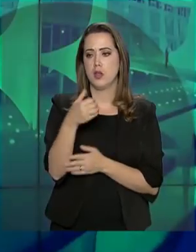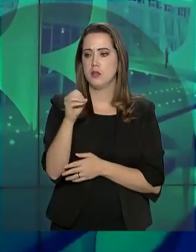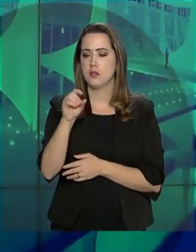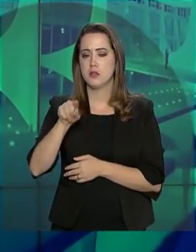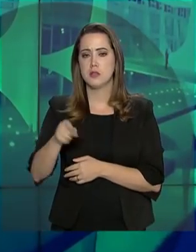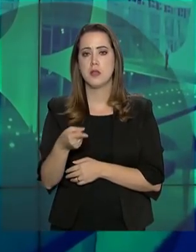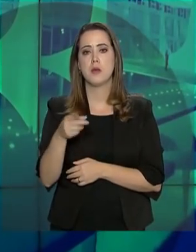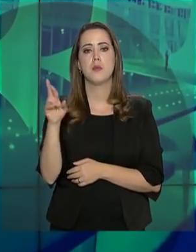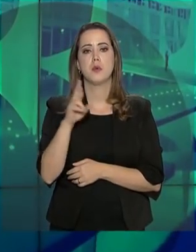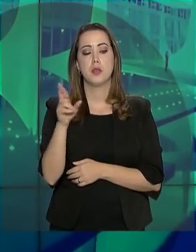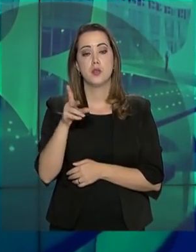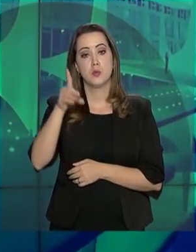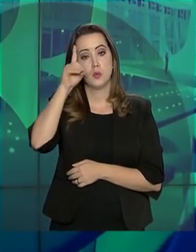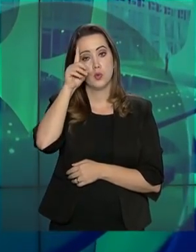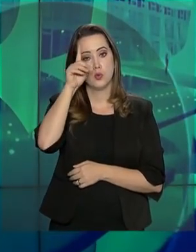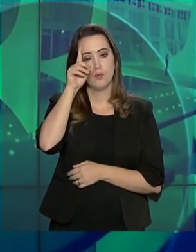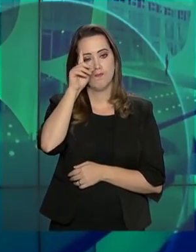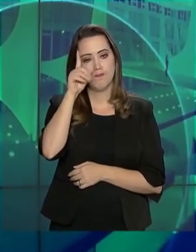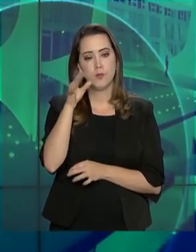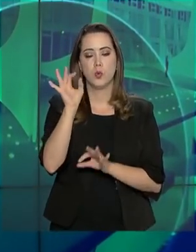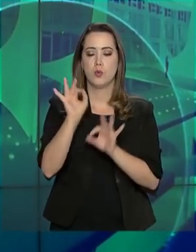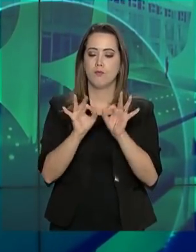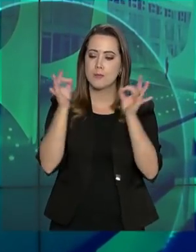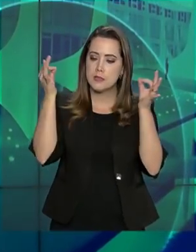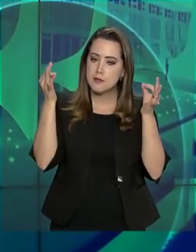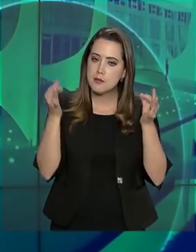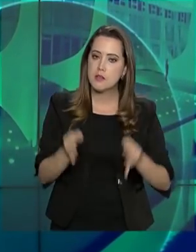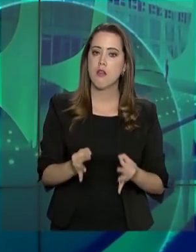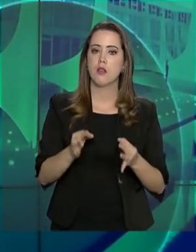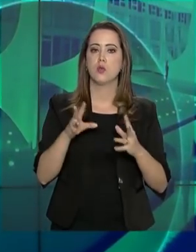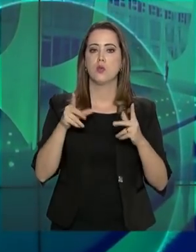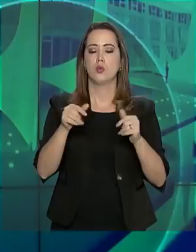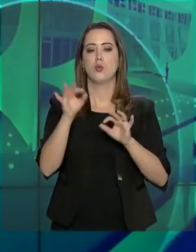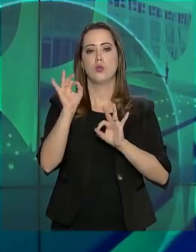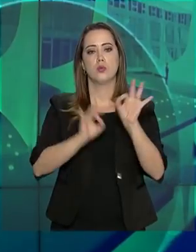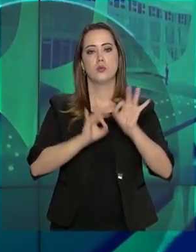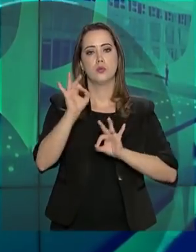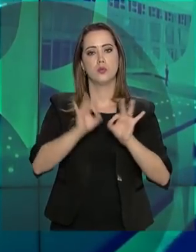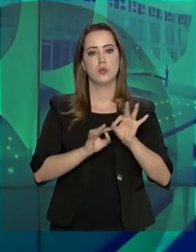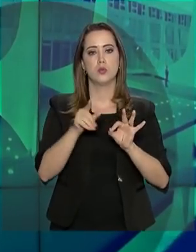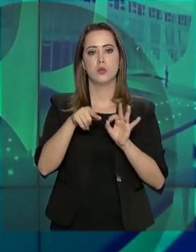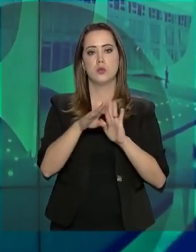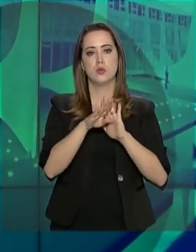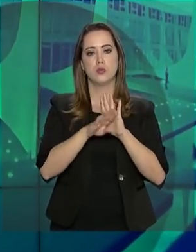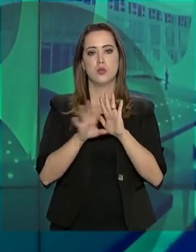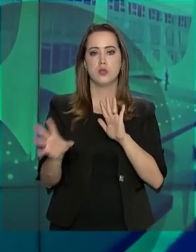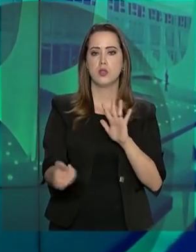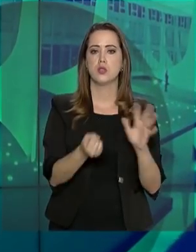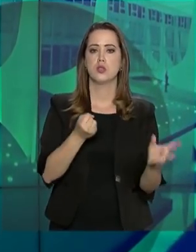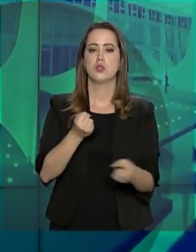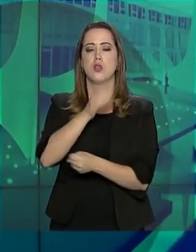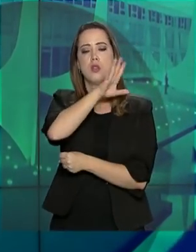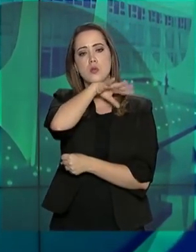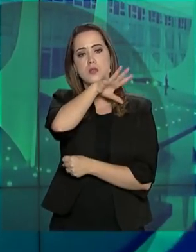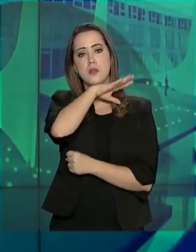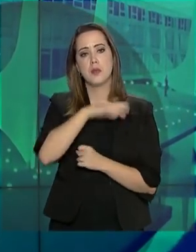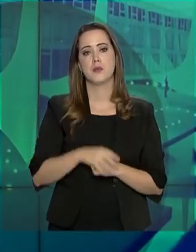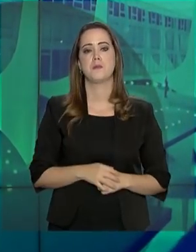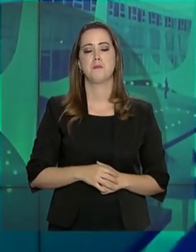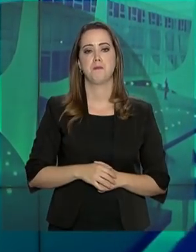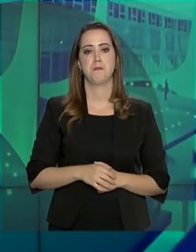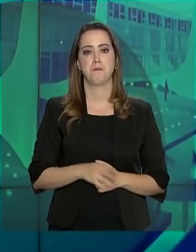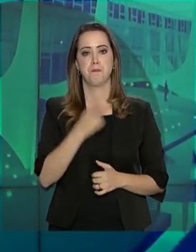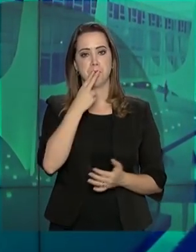por dia por não executar de forma integral e satisfatória o plano de resgate da fauna.